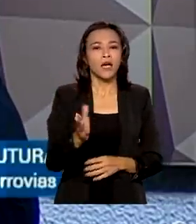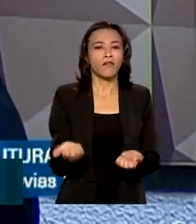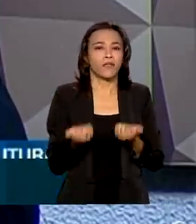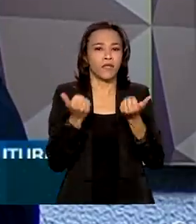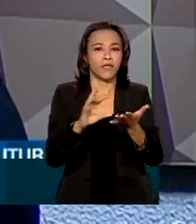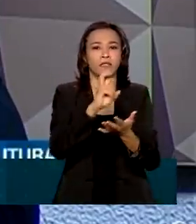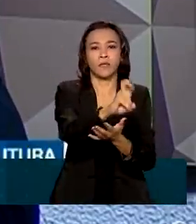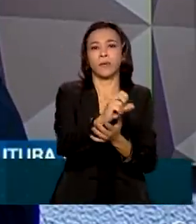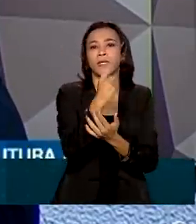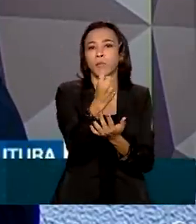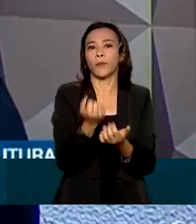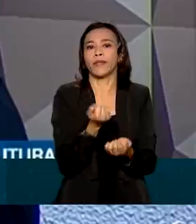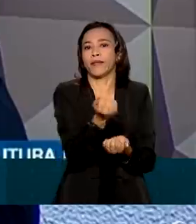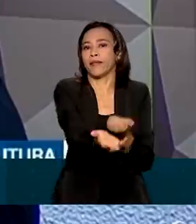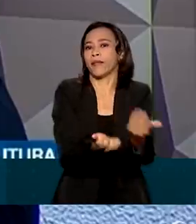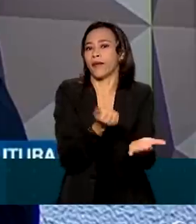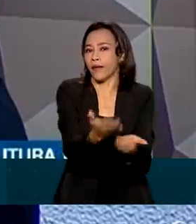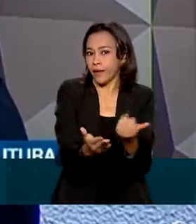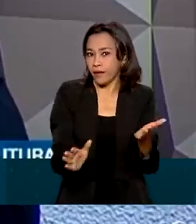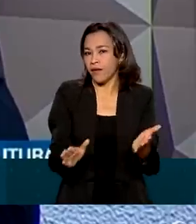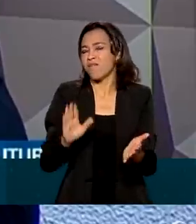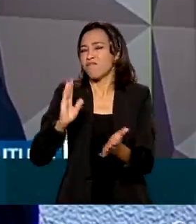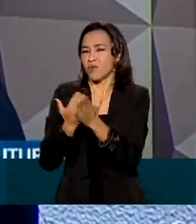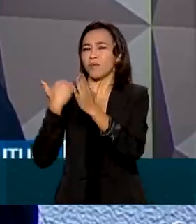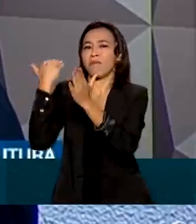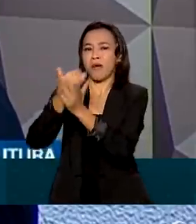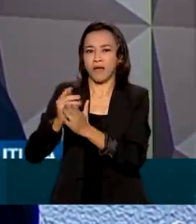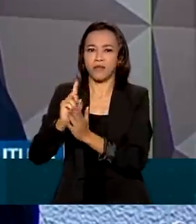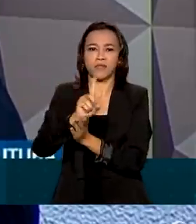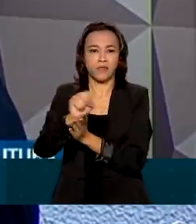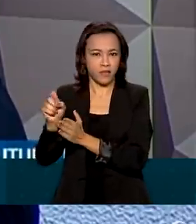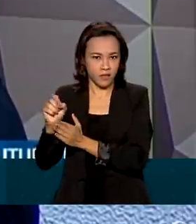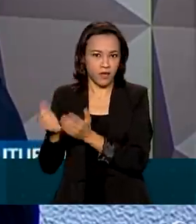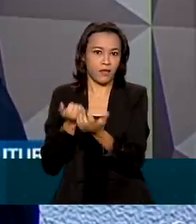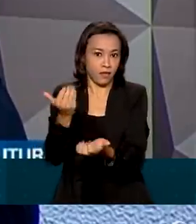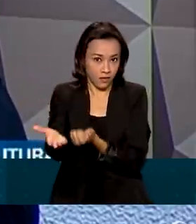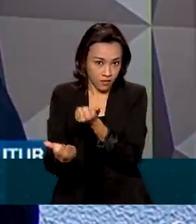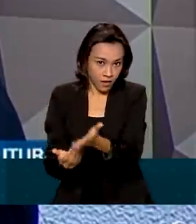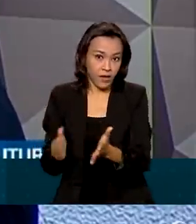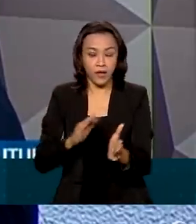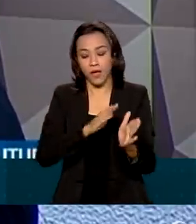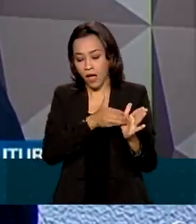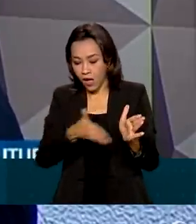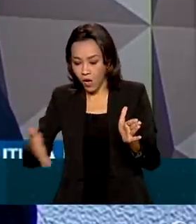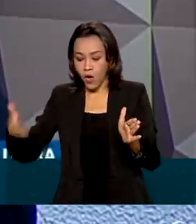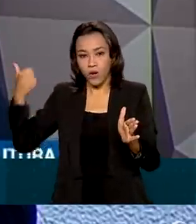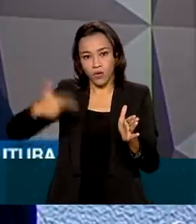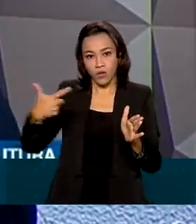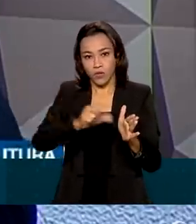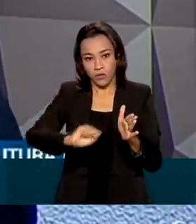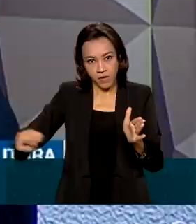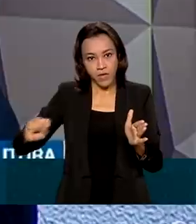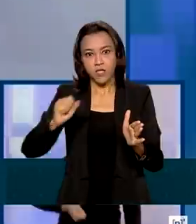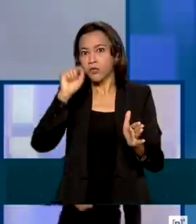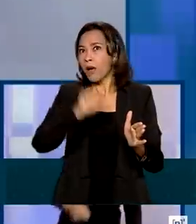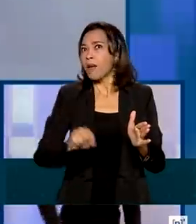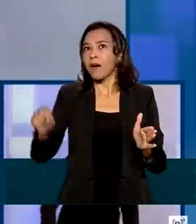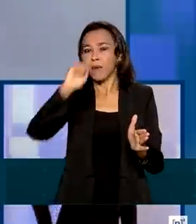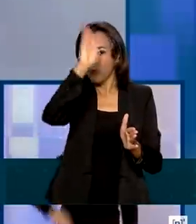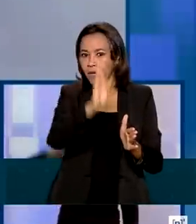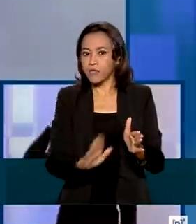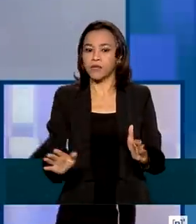ano de 2021 com mais de 100 entregas, com mais de 2 mil quilômetros de pavimentação entregues em todo o Brasil.